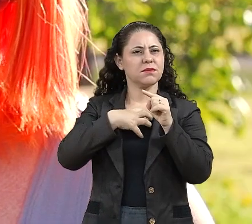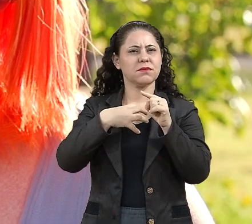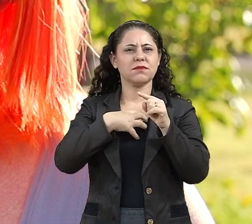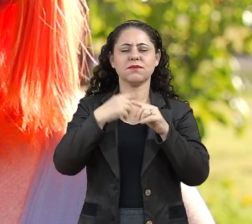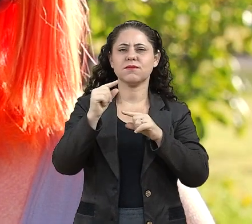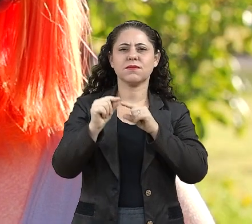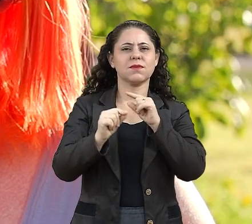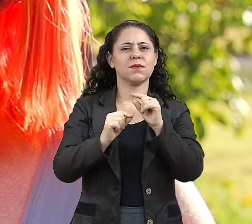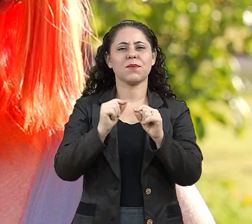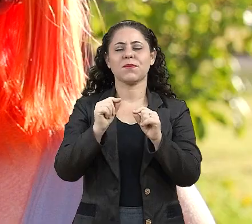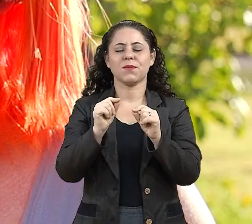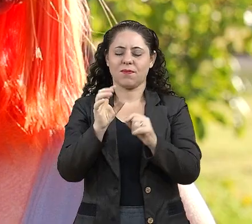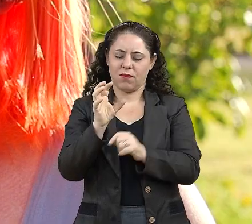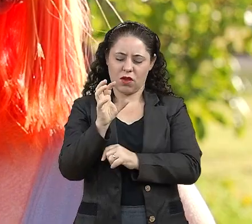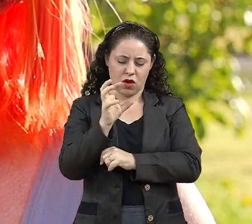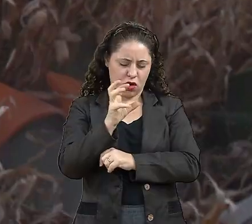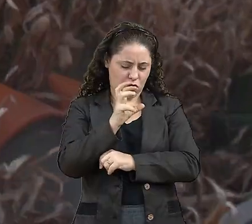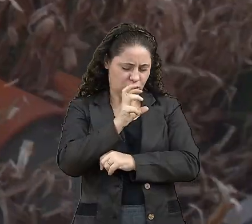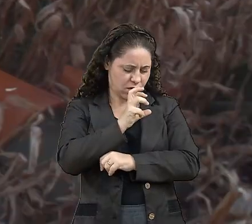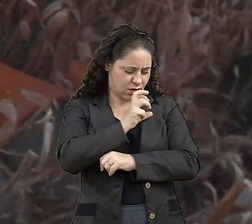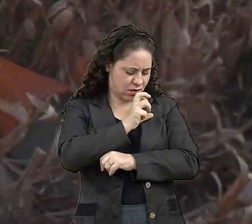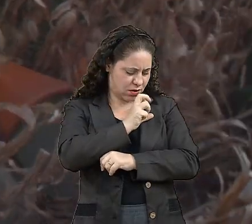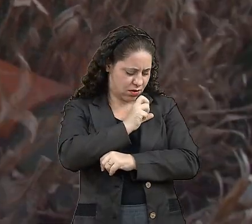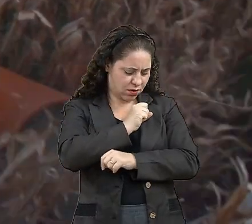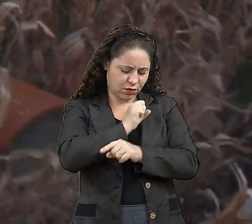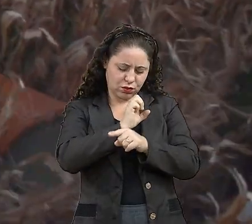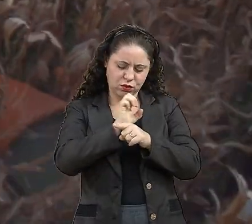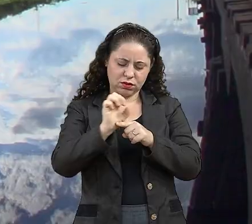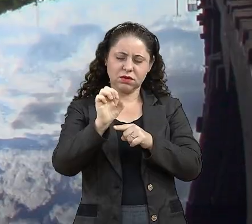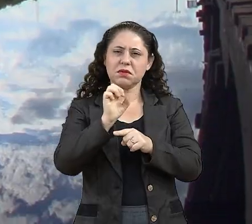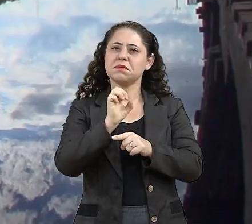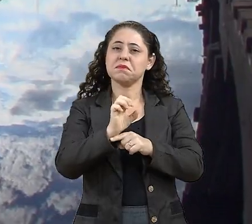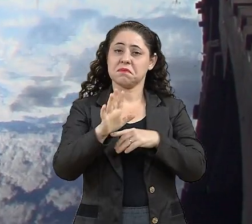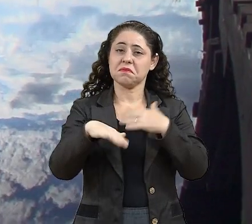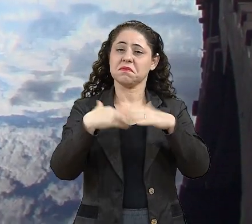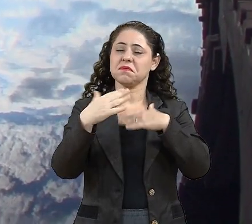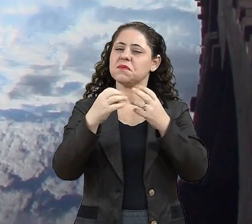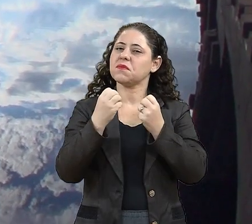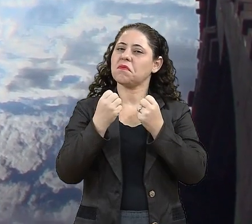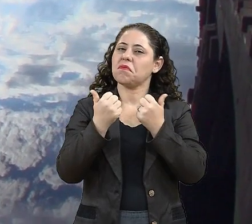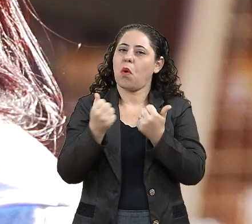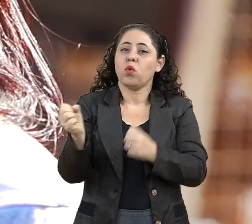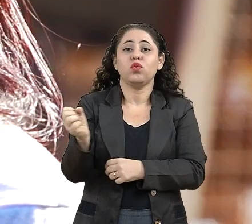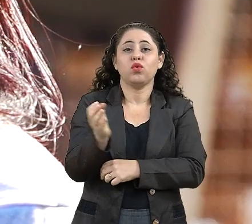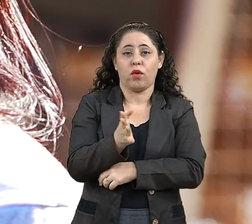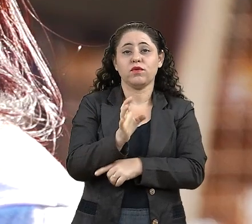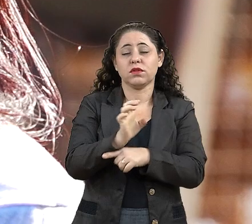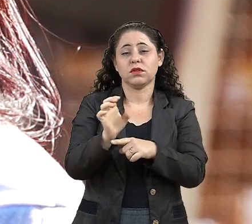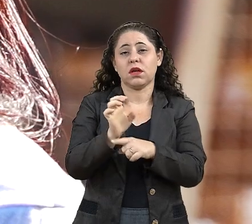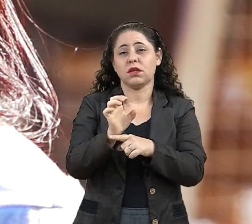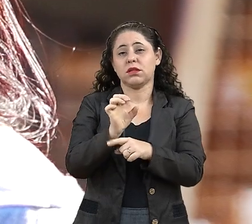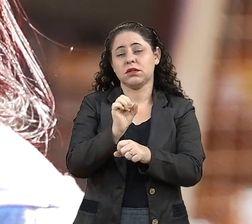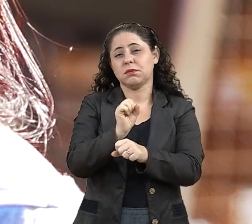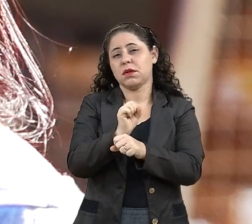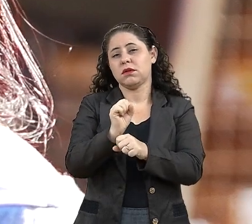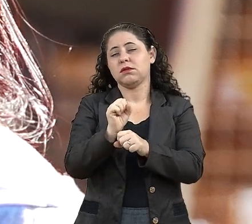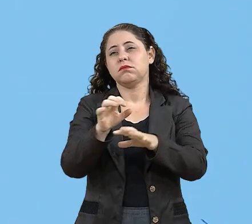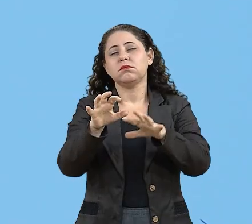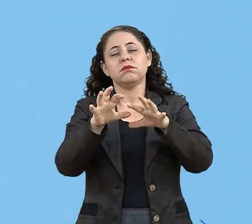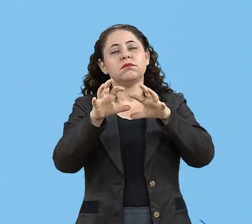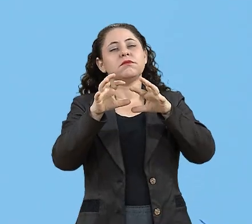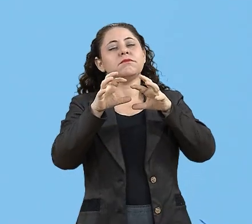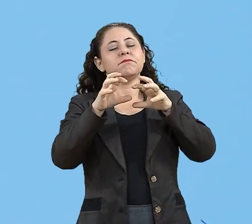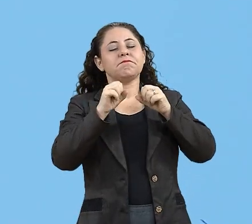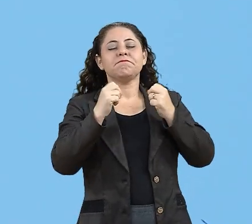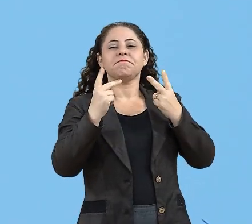gostar desse estado. Dessa terra tão próspera aqui, do nosso estado tão novo. Respirar o mesmo ar que a gente já é o suficiente.